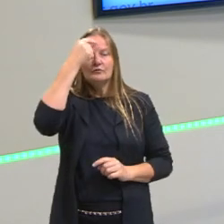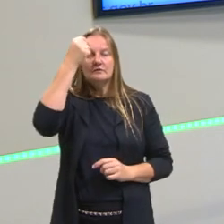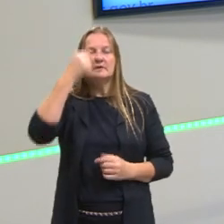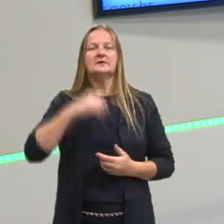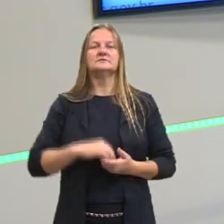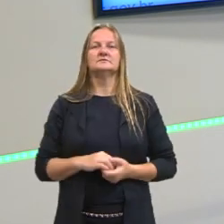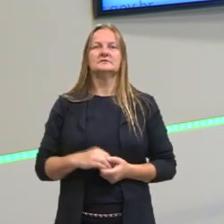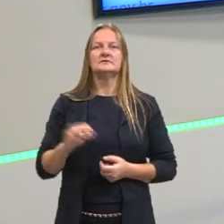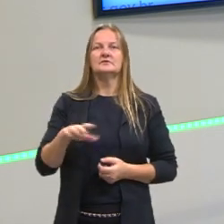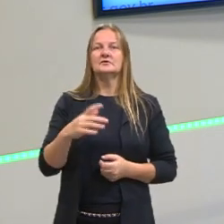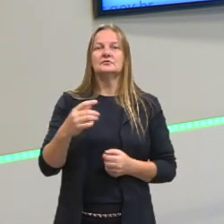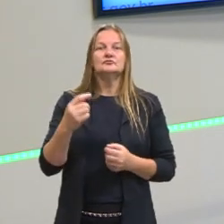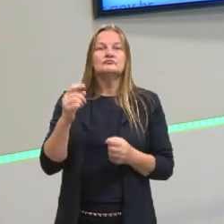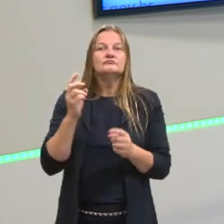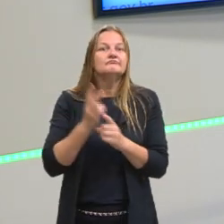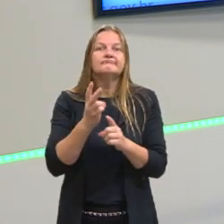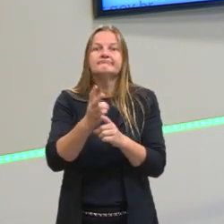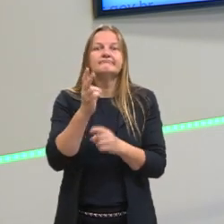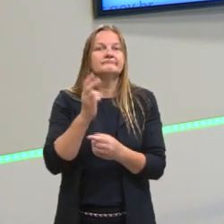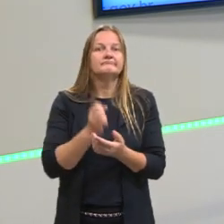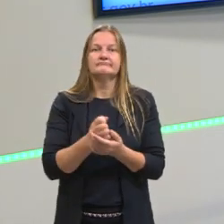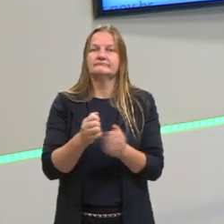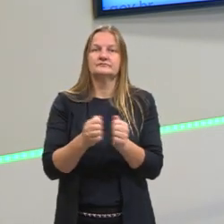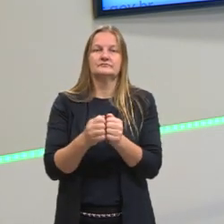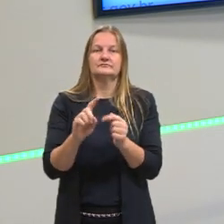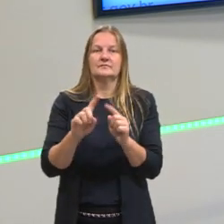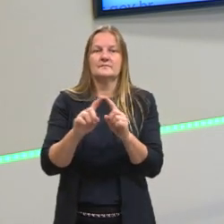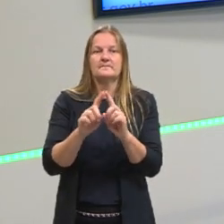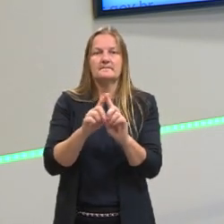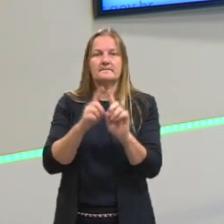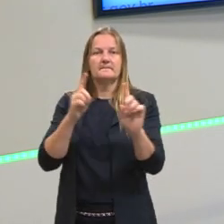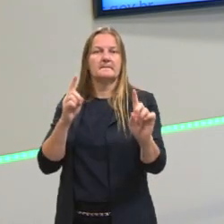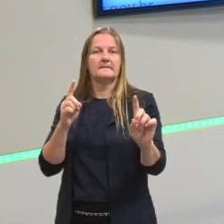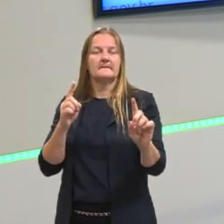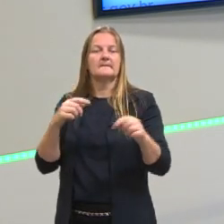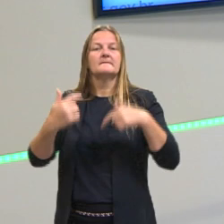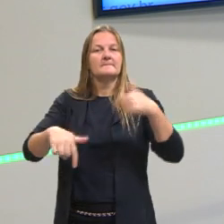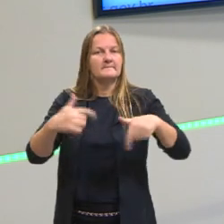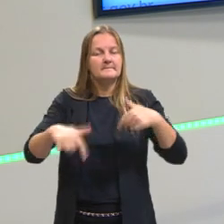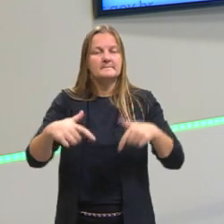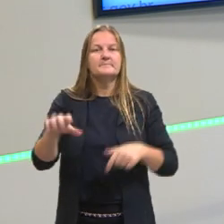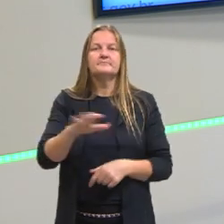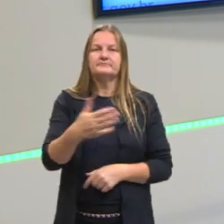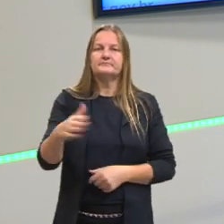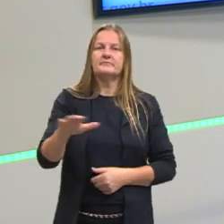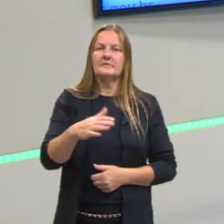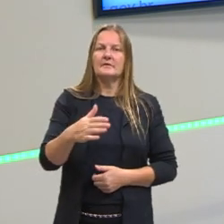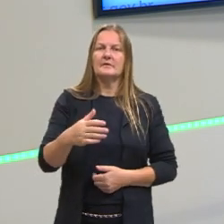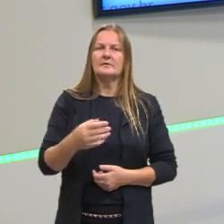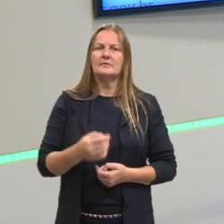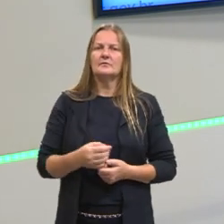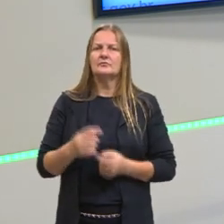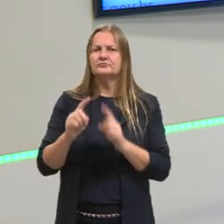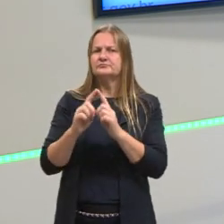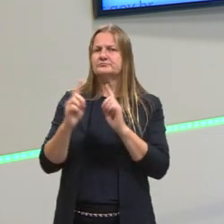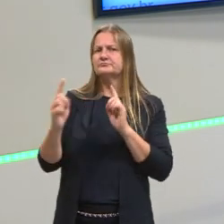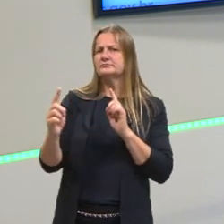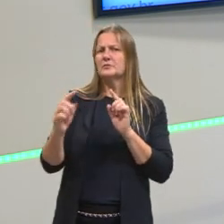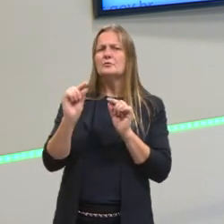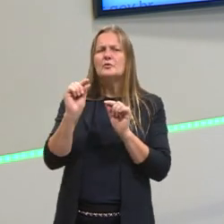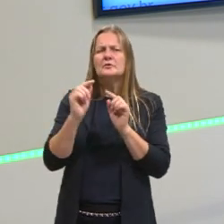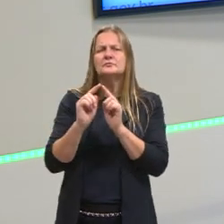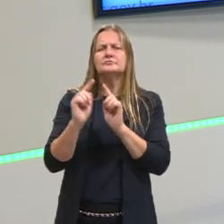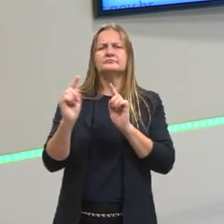pode observar que muitas vezes na escola nós nos encontramos, o trabalho, nós nos encontramos com alguém e